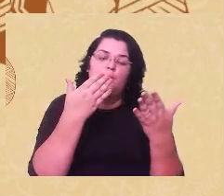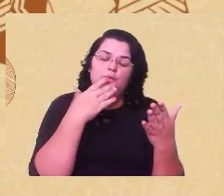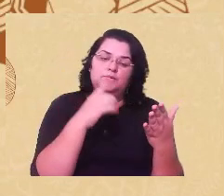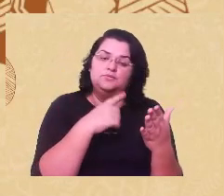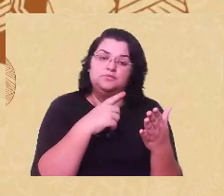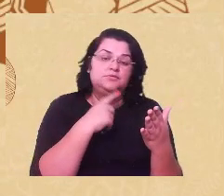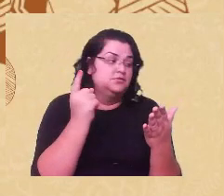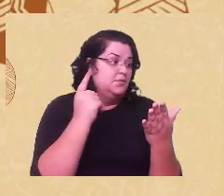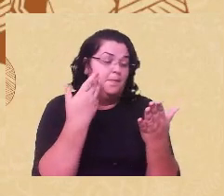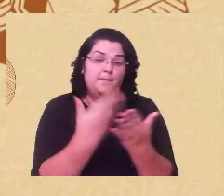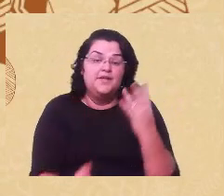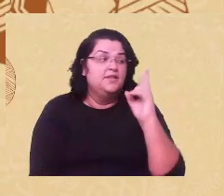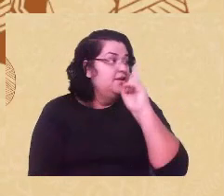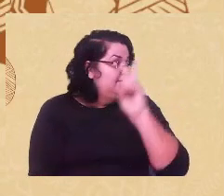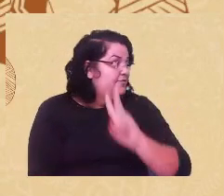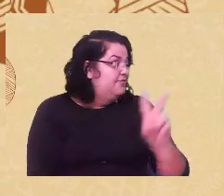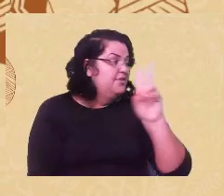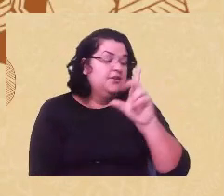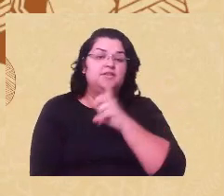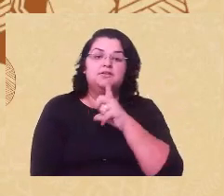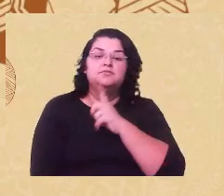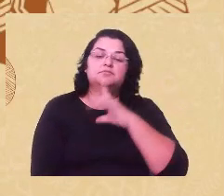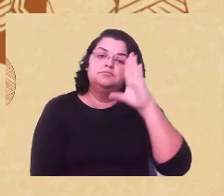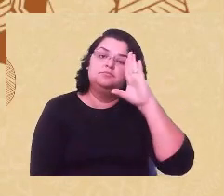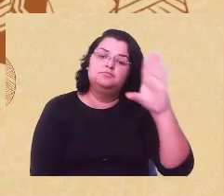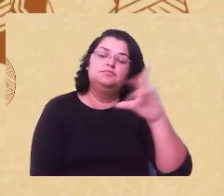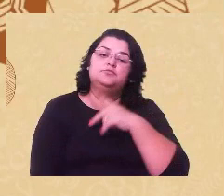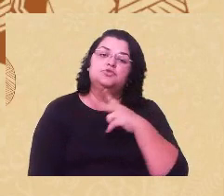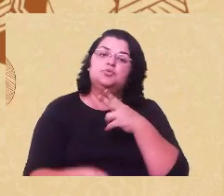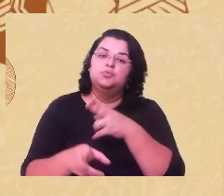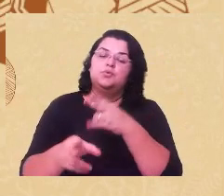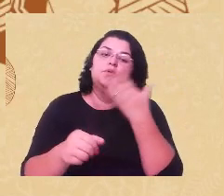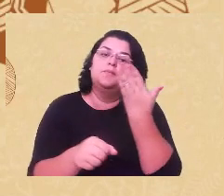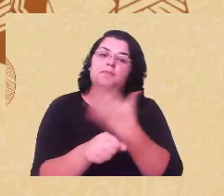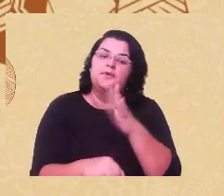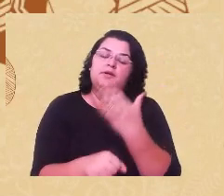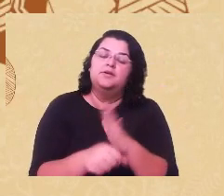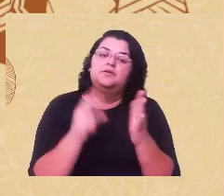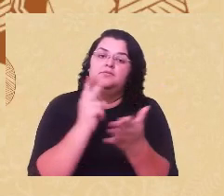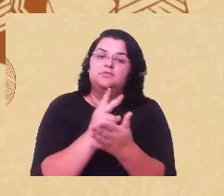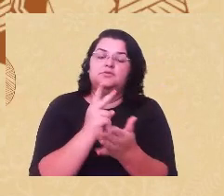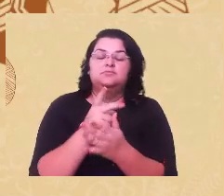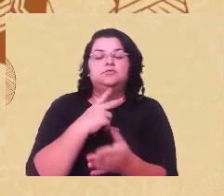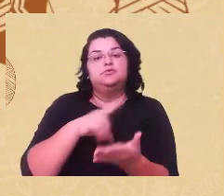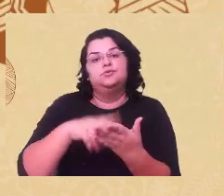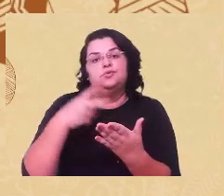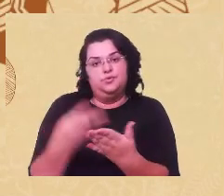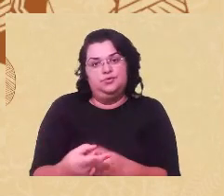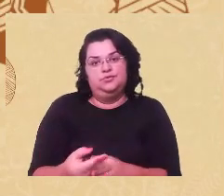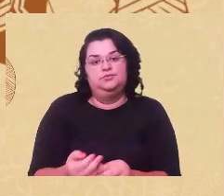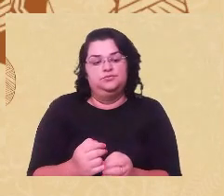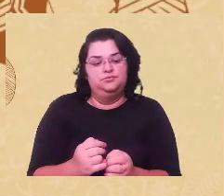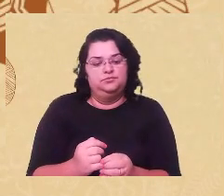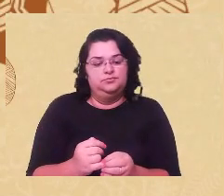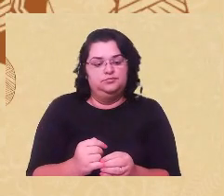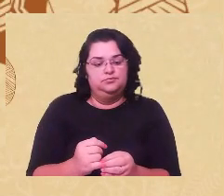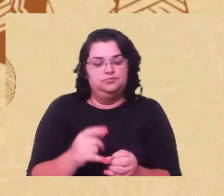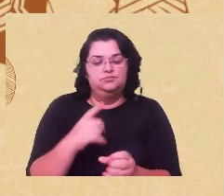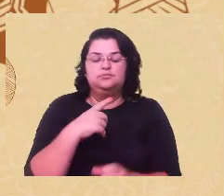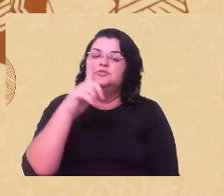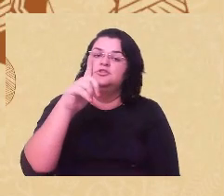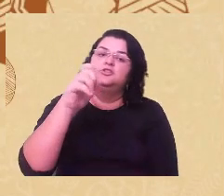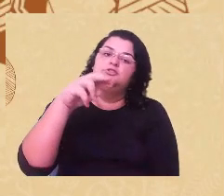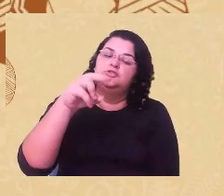vista que essas são ferramentas de continuidade das práticas eugenistas de outrora, né? São ferramentas de continuidade do genocídio